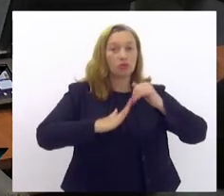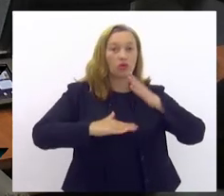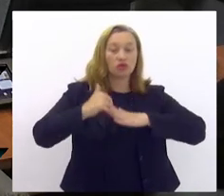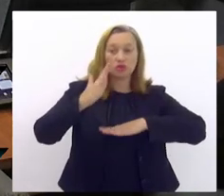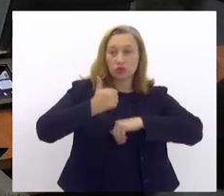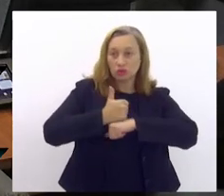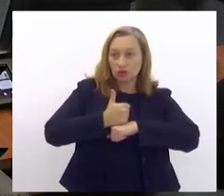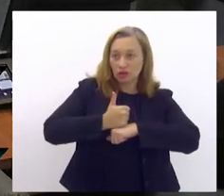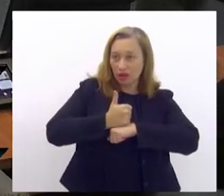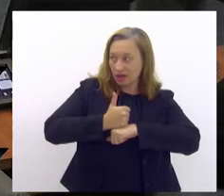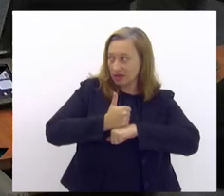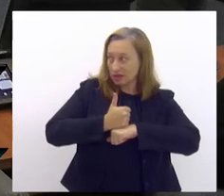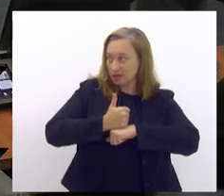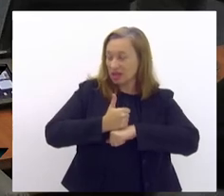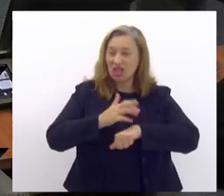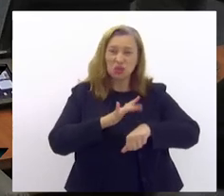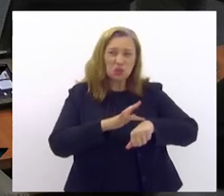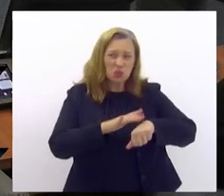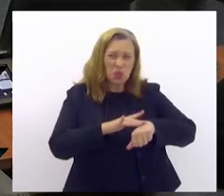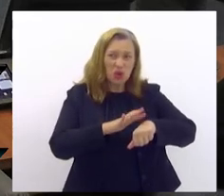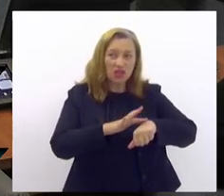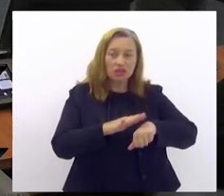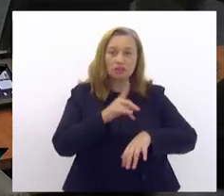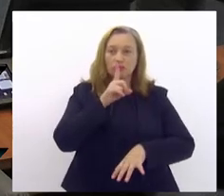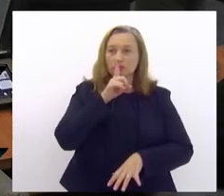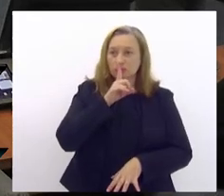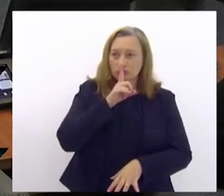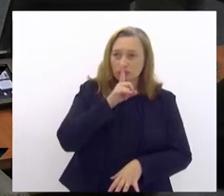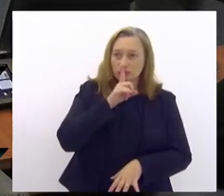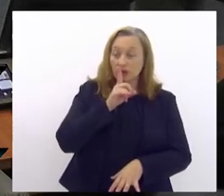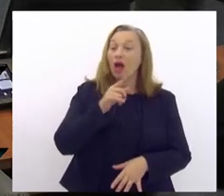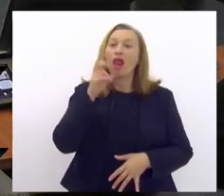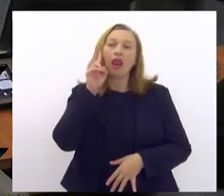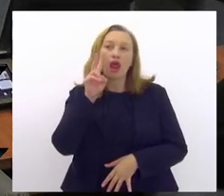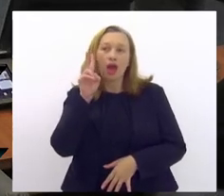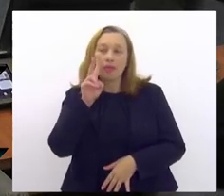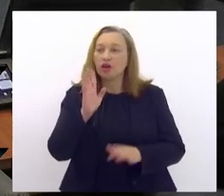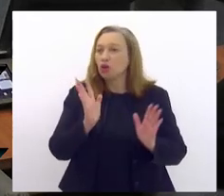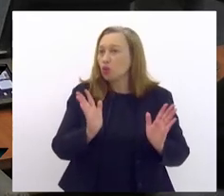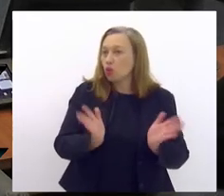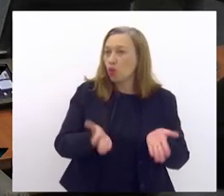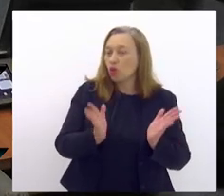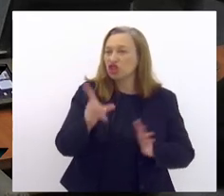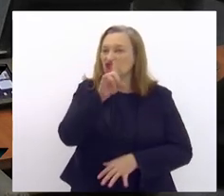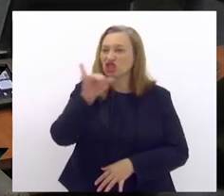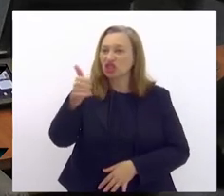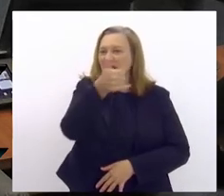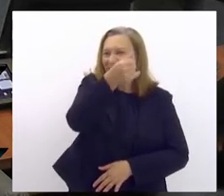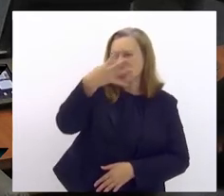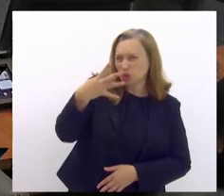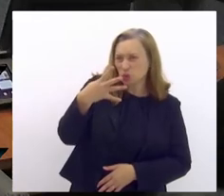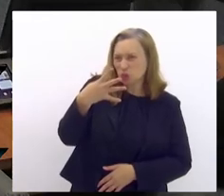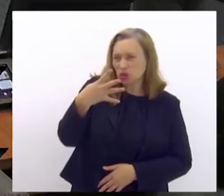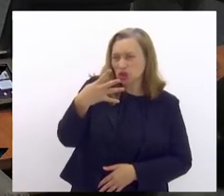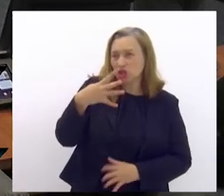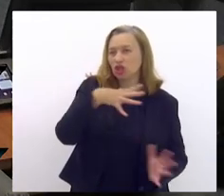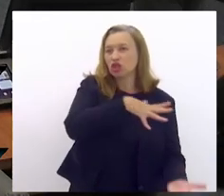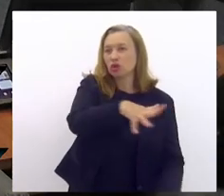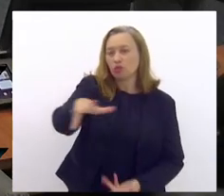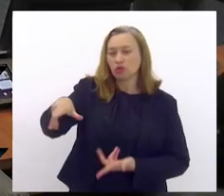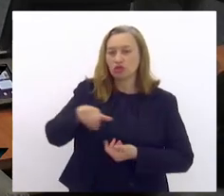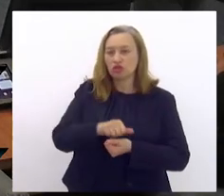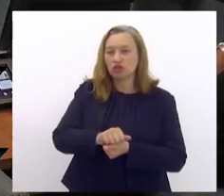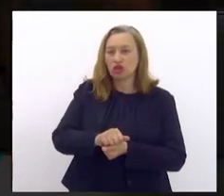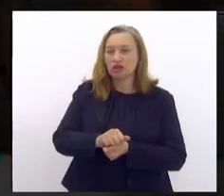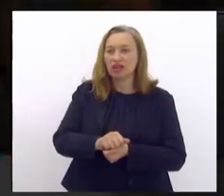dessa doença tão silenciosa, lembrando que hoje é dia 14, dia mundial do